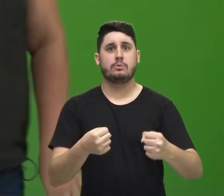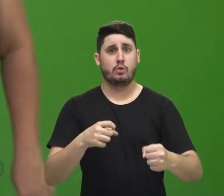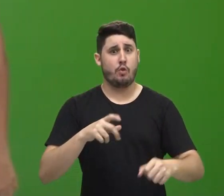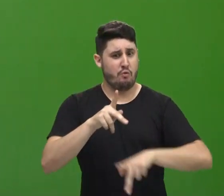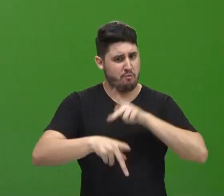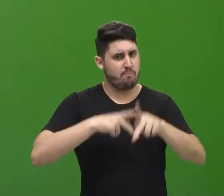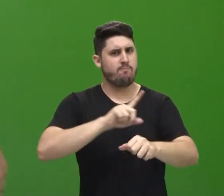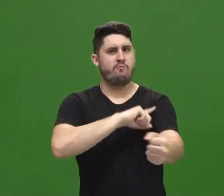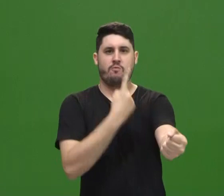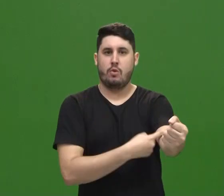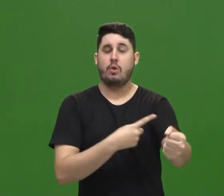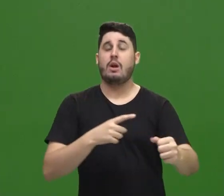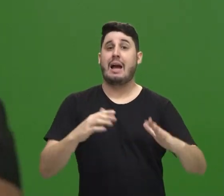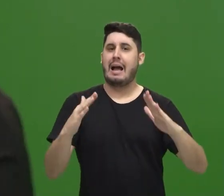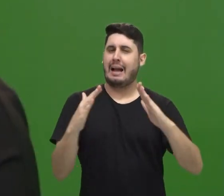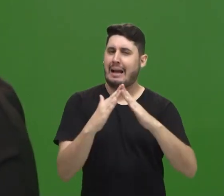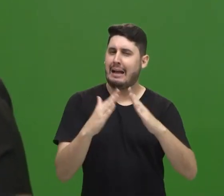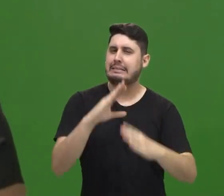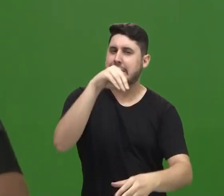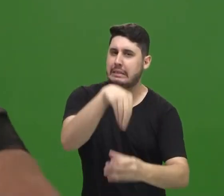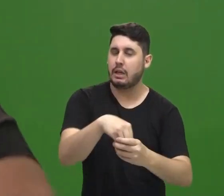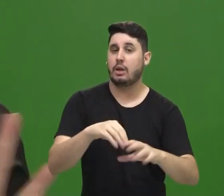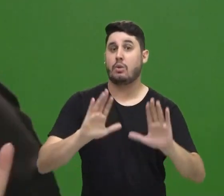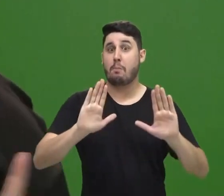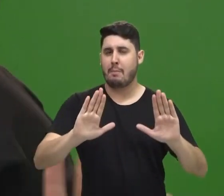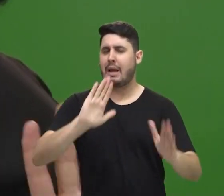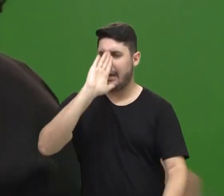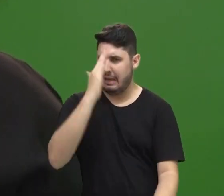A CIDADE